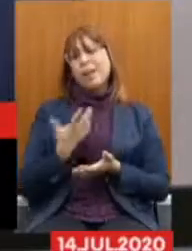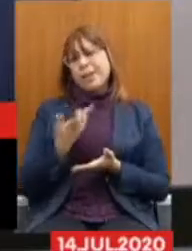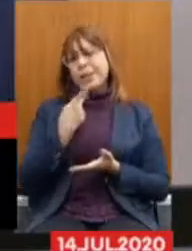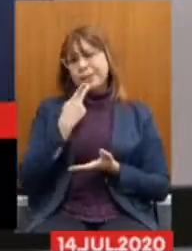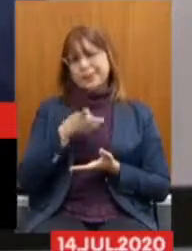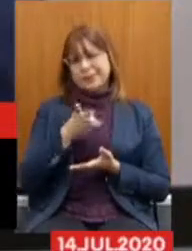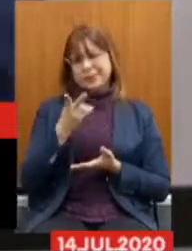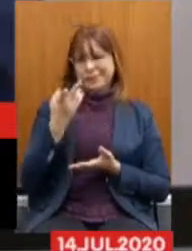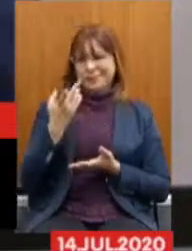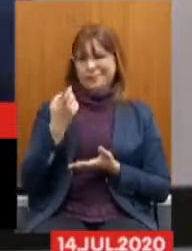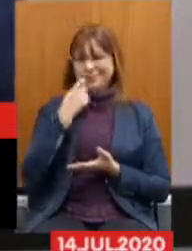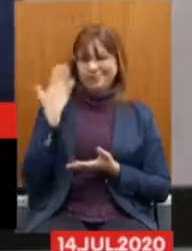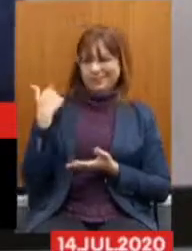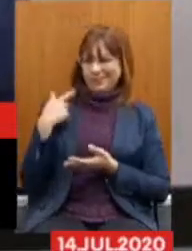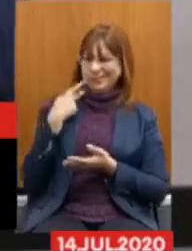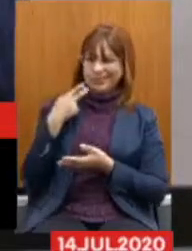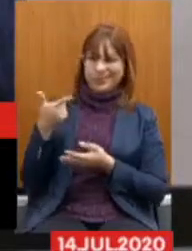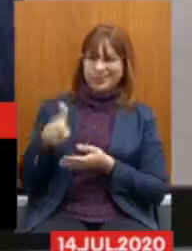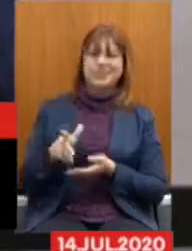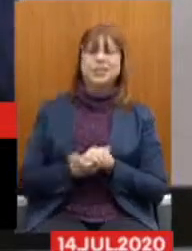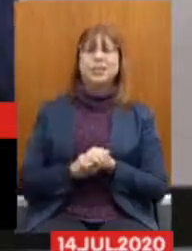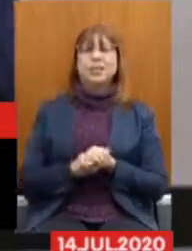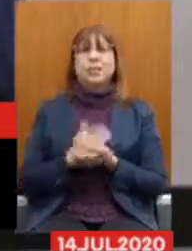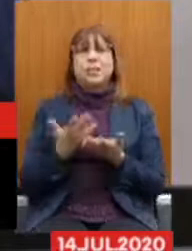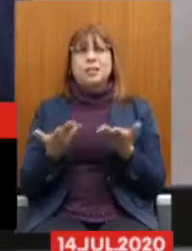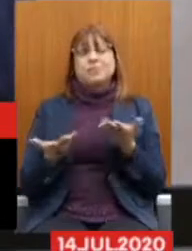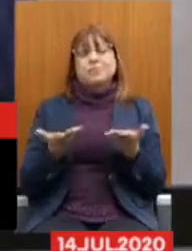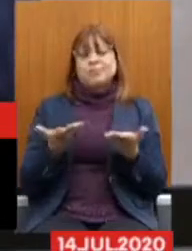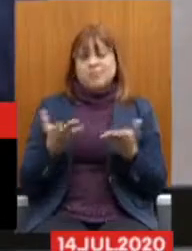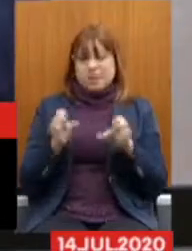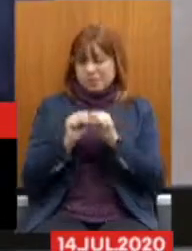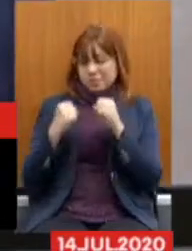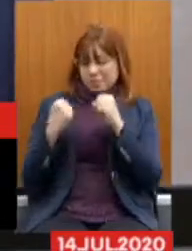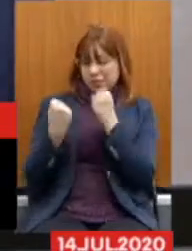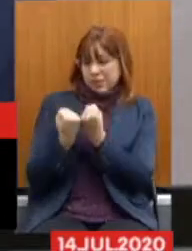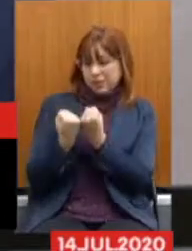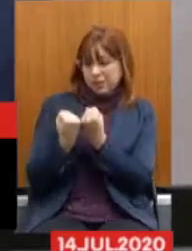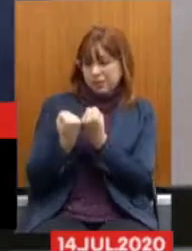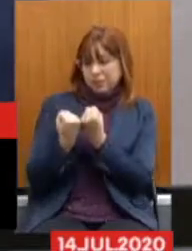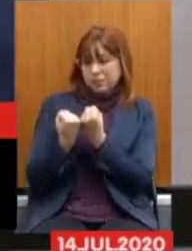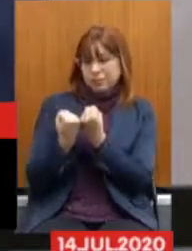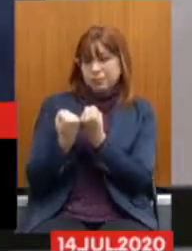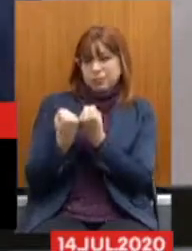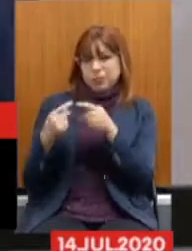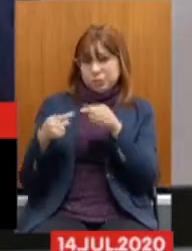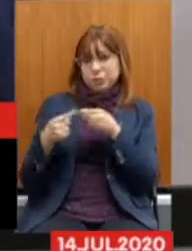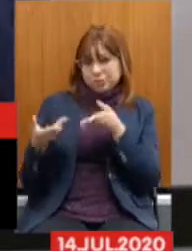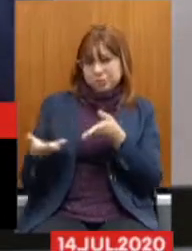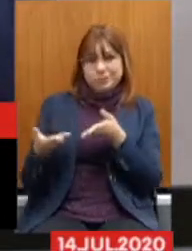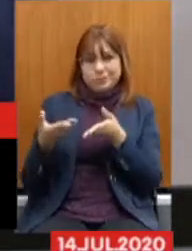ali agora, qual a diferença hoje, num seminário dessa natureza,